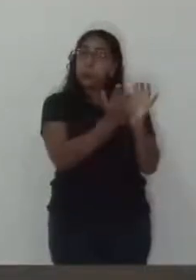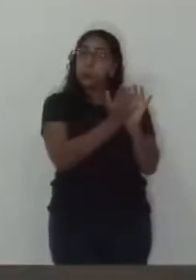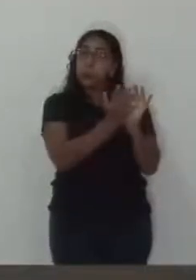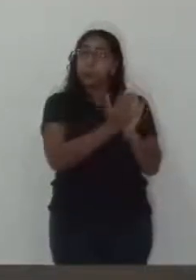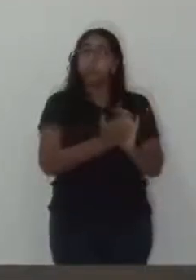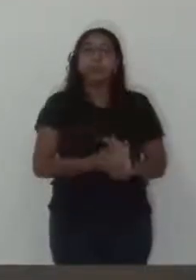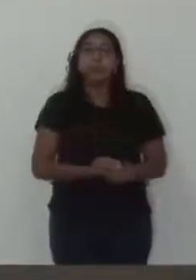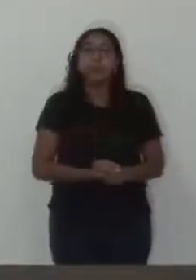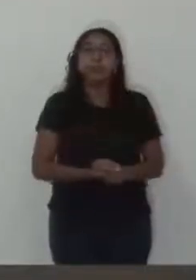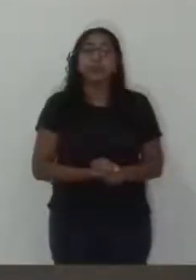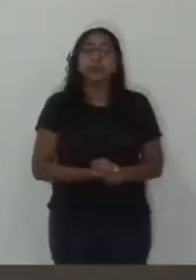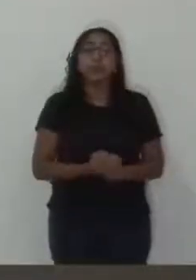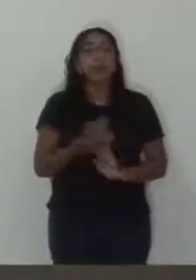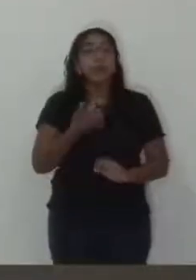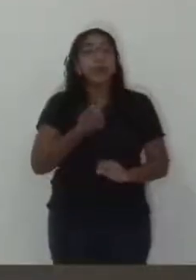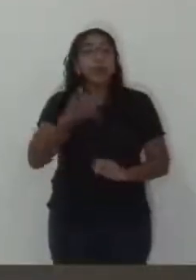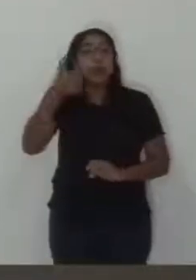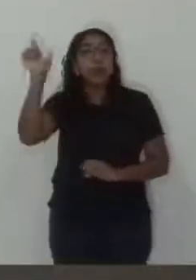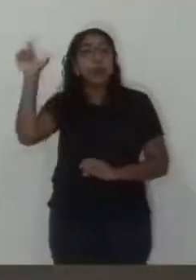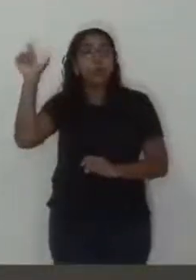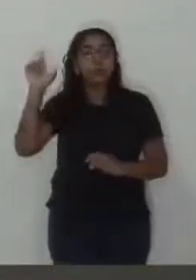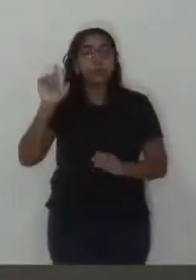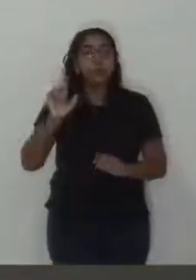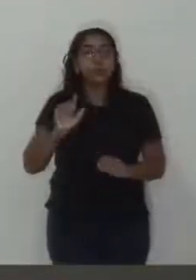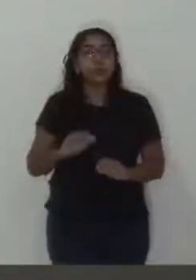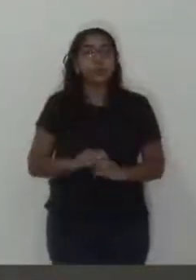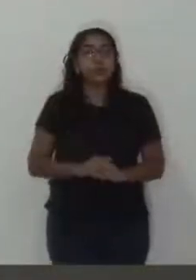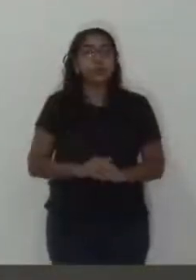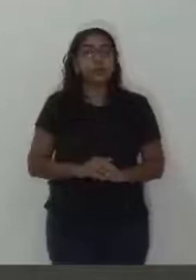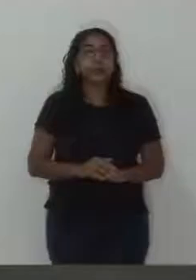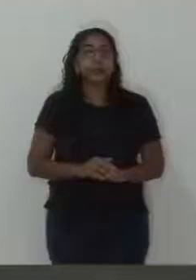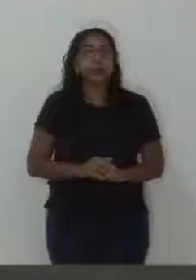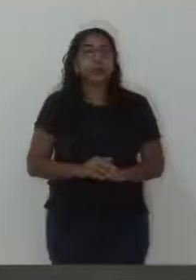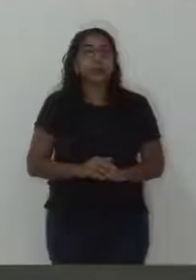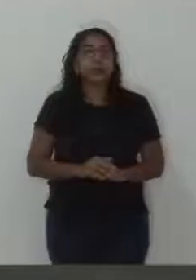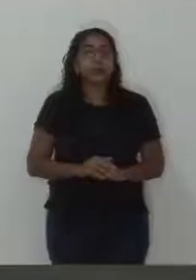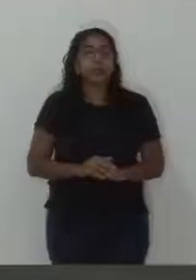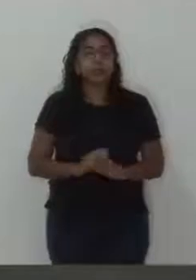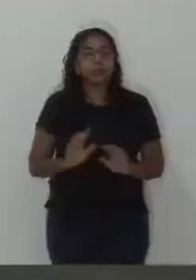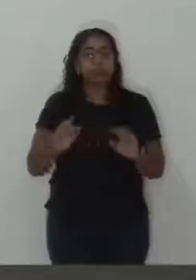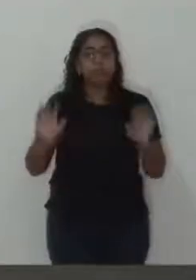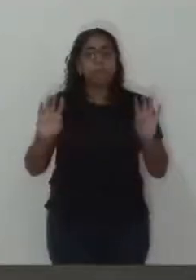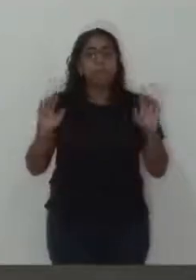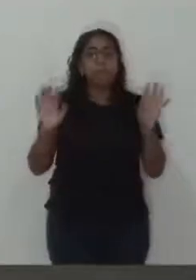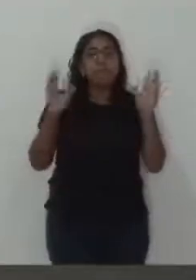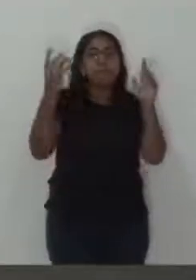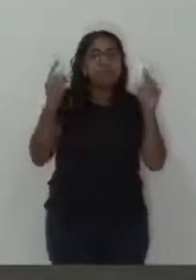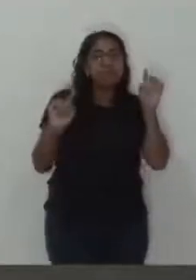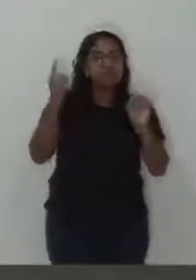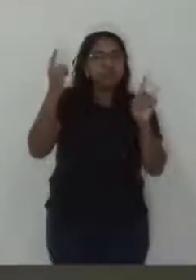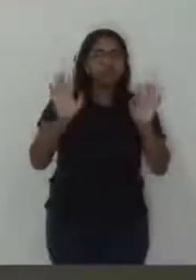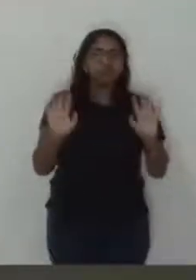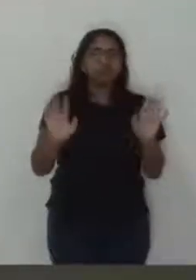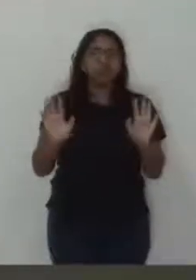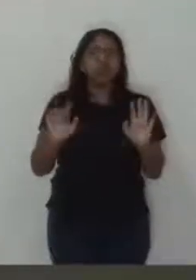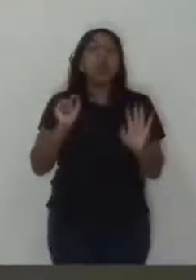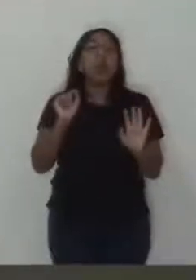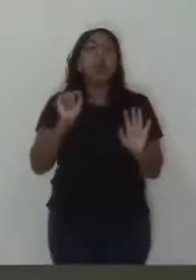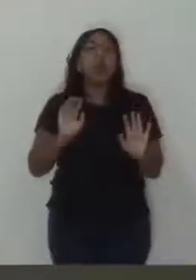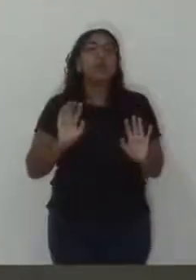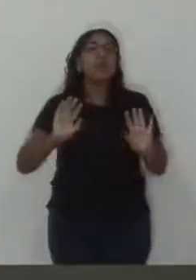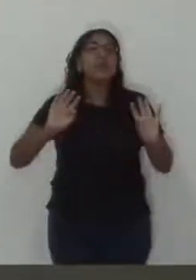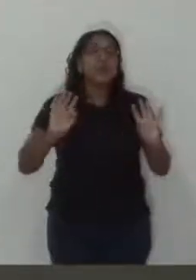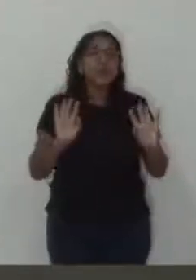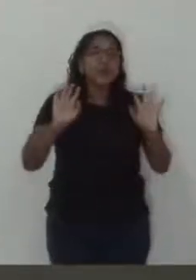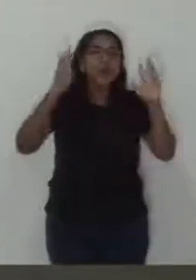organizam. Uma outra situação, que nada tem a ver com o carnaval desses blocos, é o que ocorre após o carnaval,